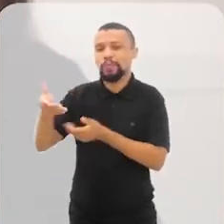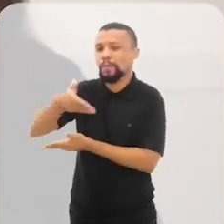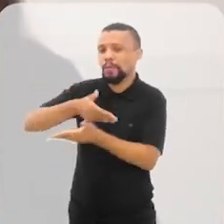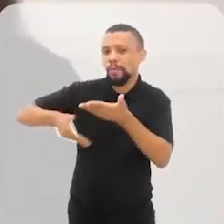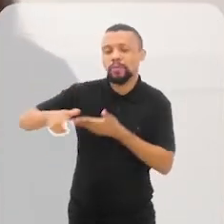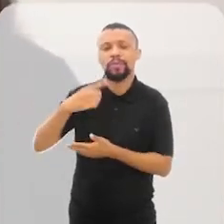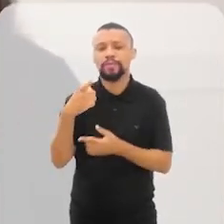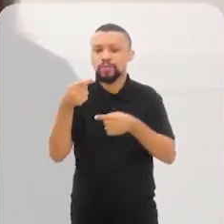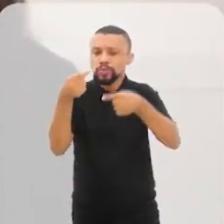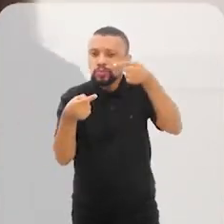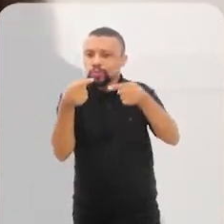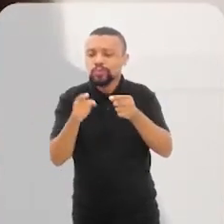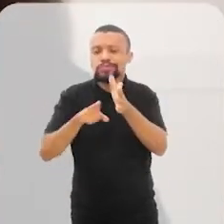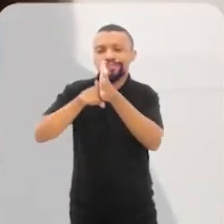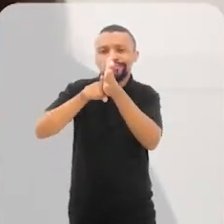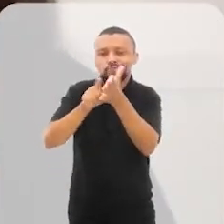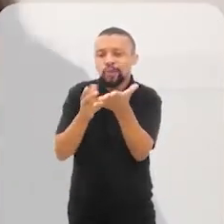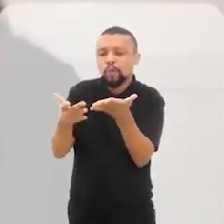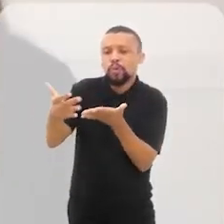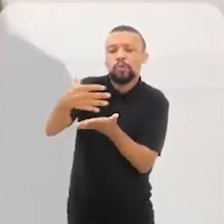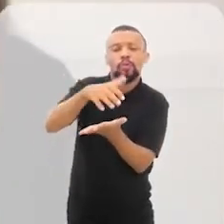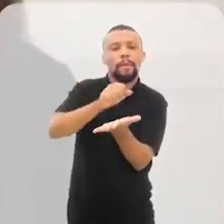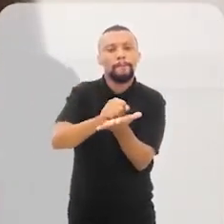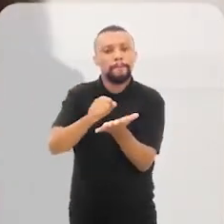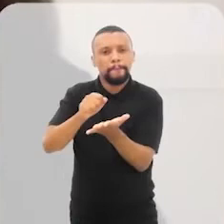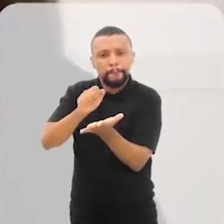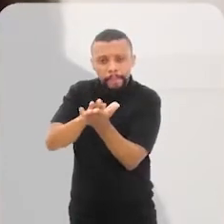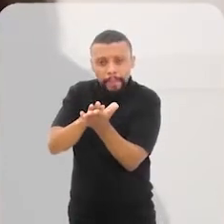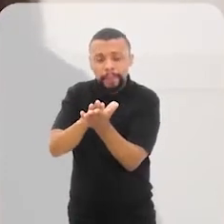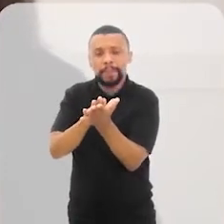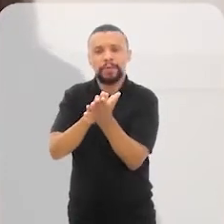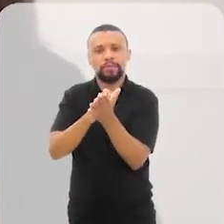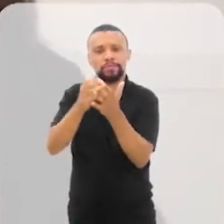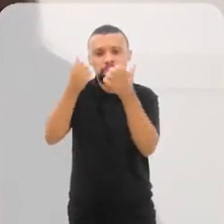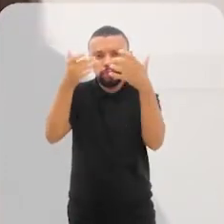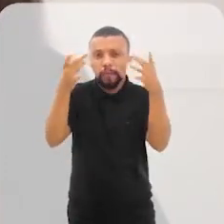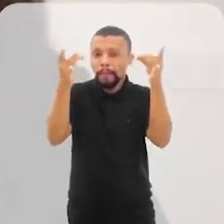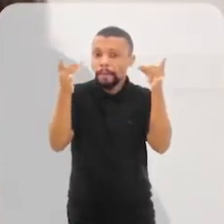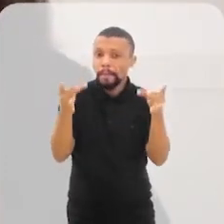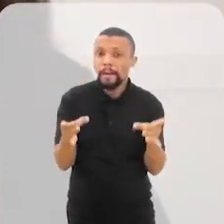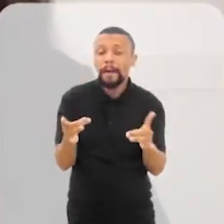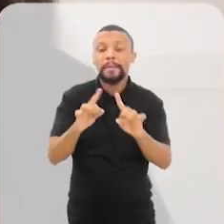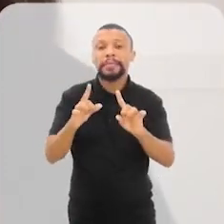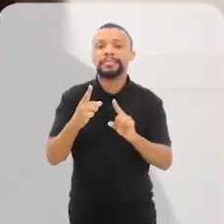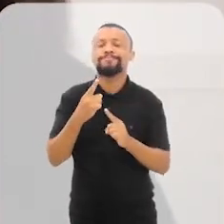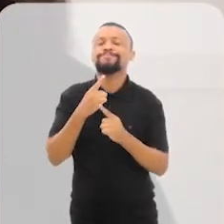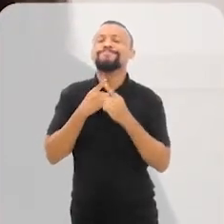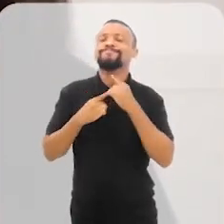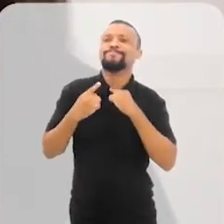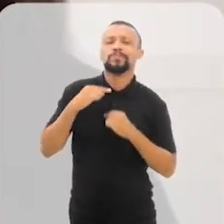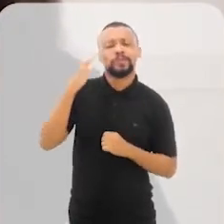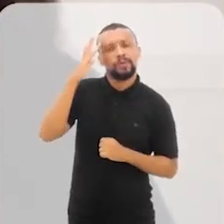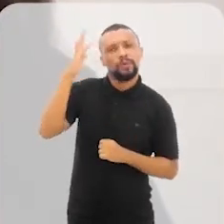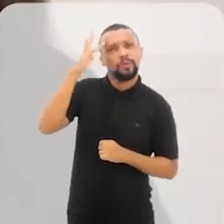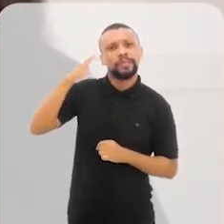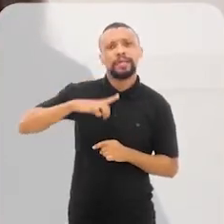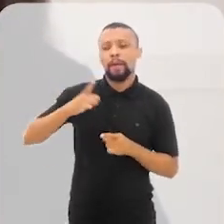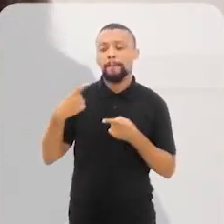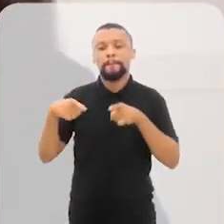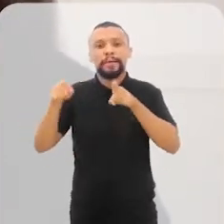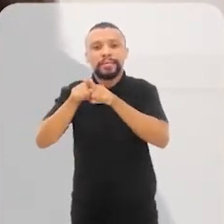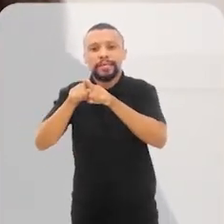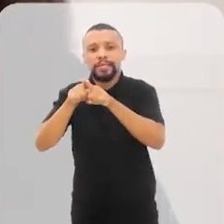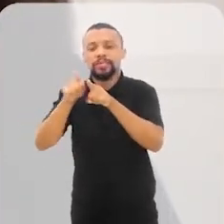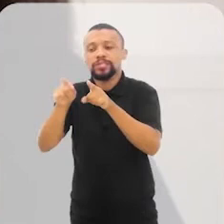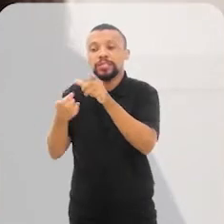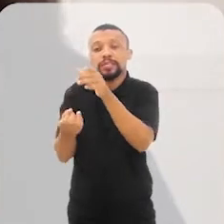A gente já vinha discutindo o mapeamento em nível nacional, como seria possível, etc. E aí, ao mesmo tempo, tinha uma vontade muito grande dos parceiros